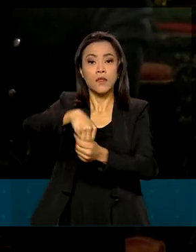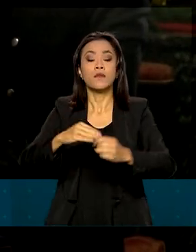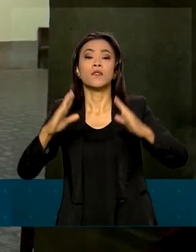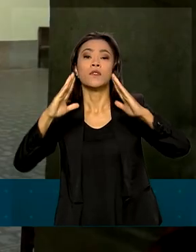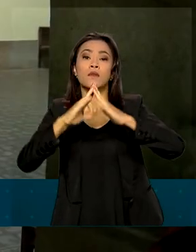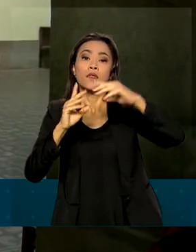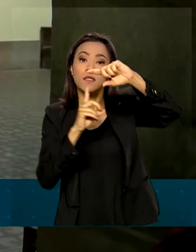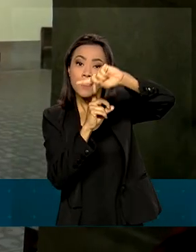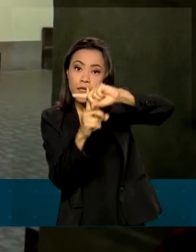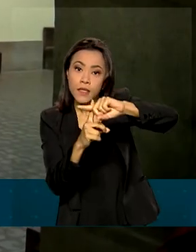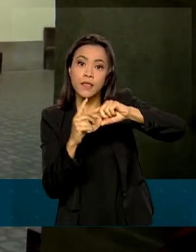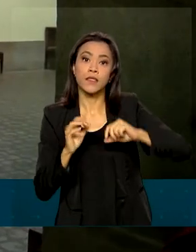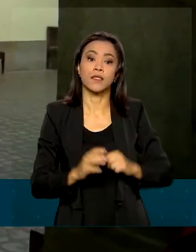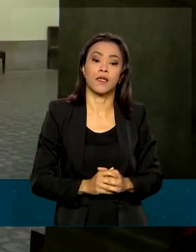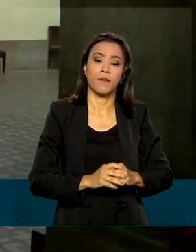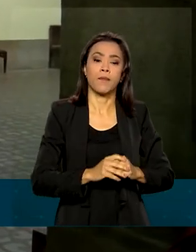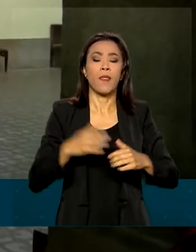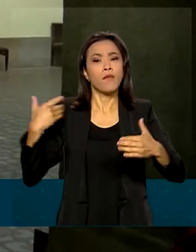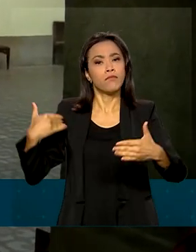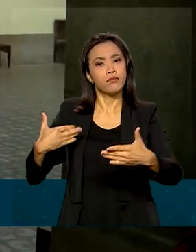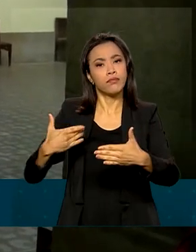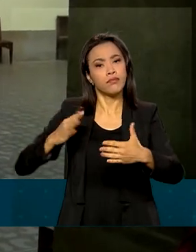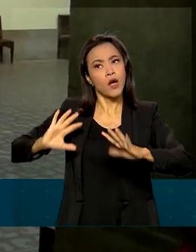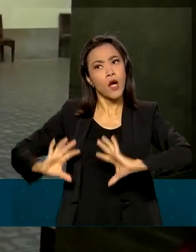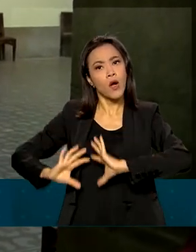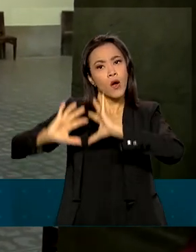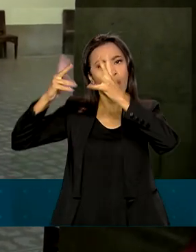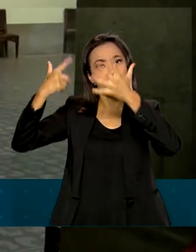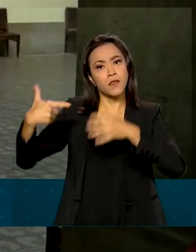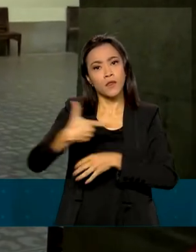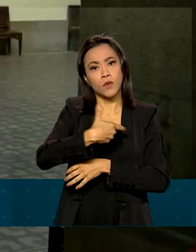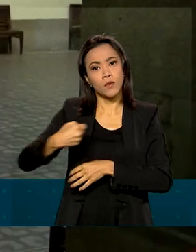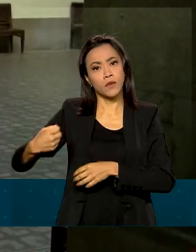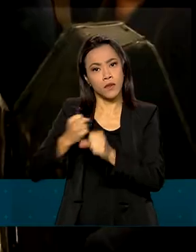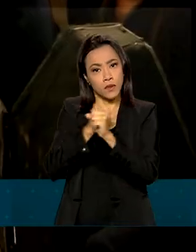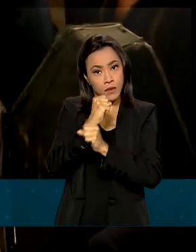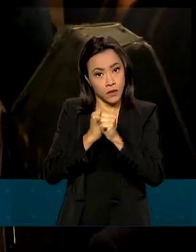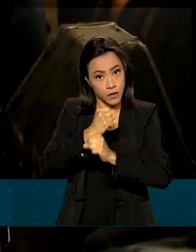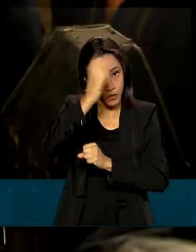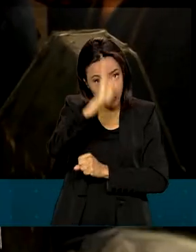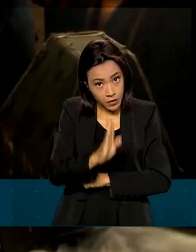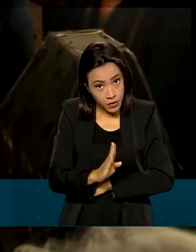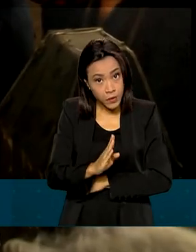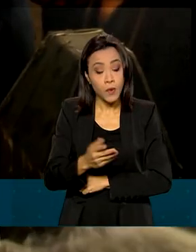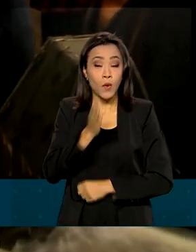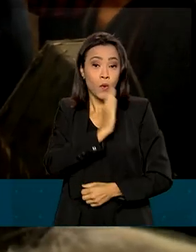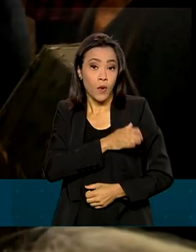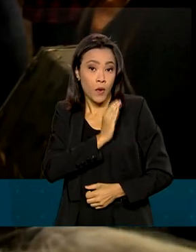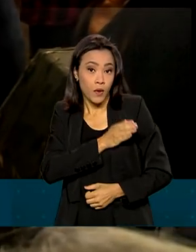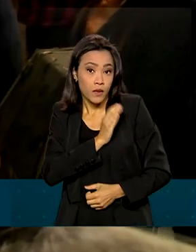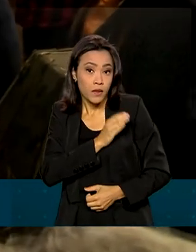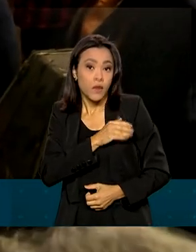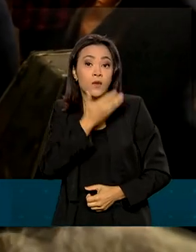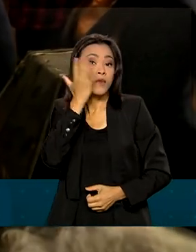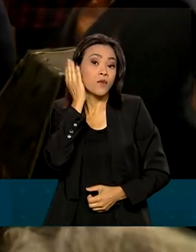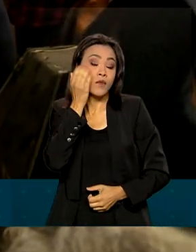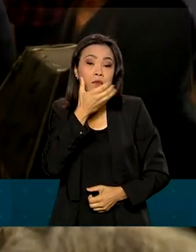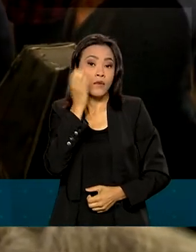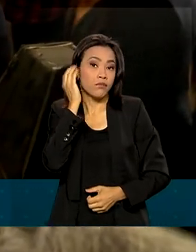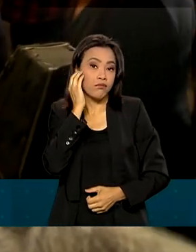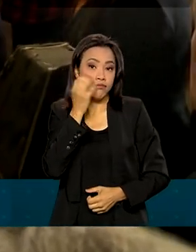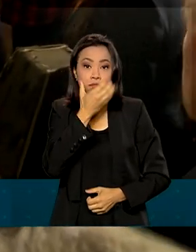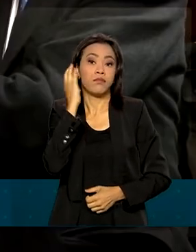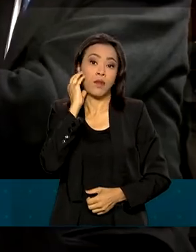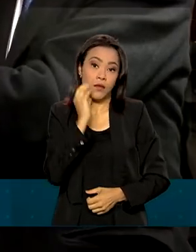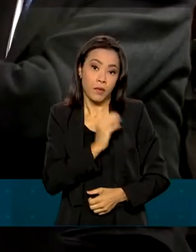cidade. Como parte das comemorações pelo Bicentenário da Independência do Brasil, o coração de Dom Pedro será emprestado ao